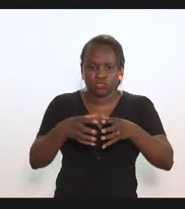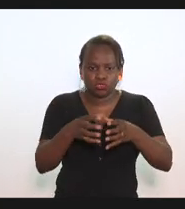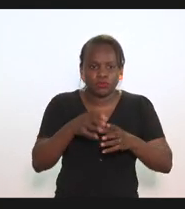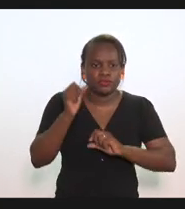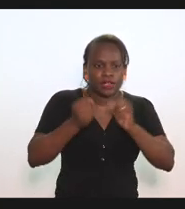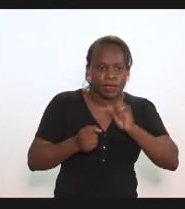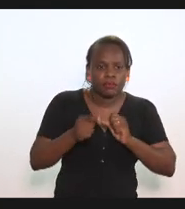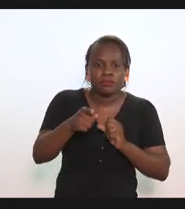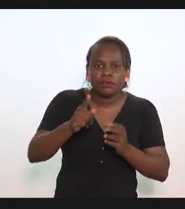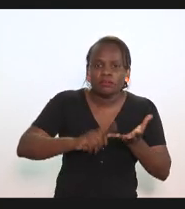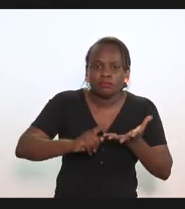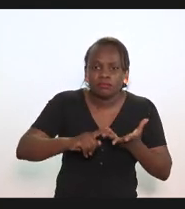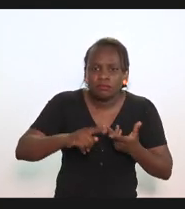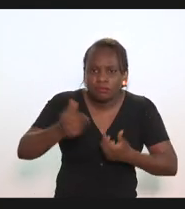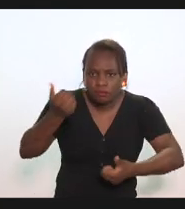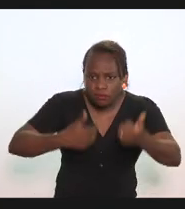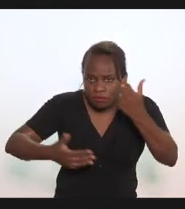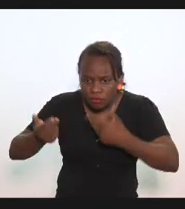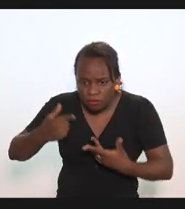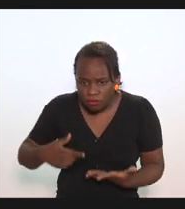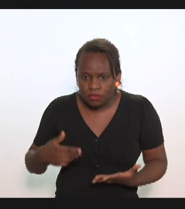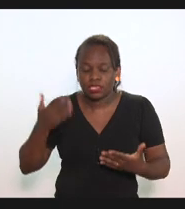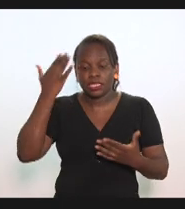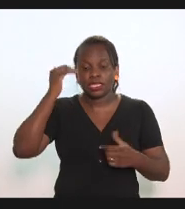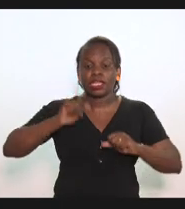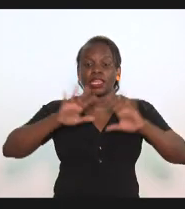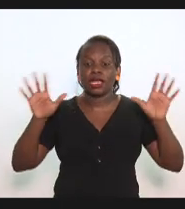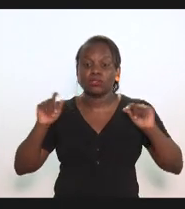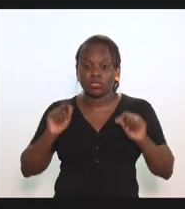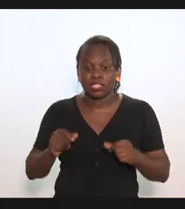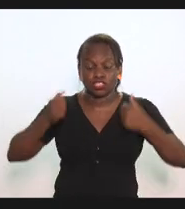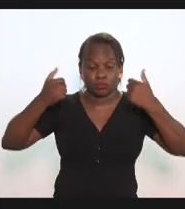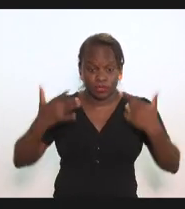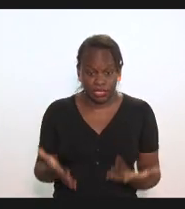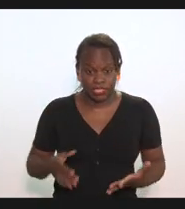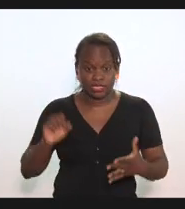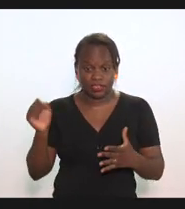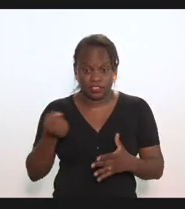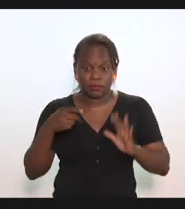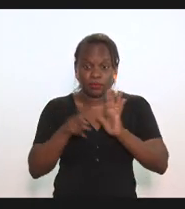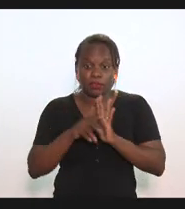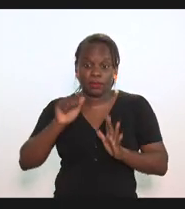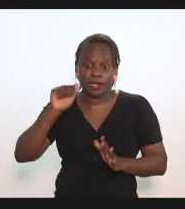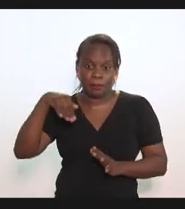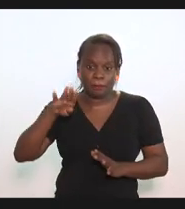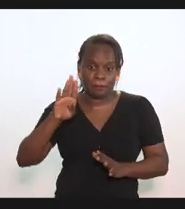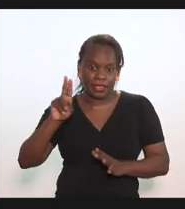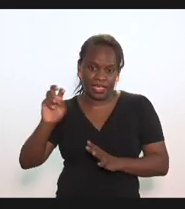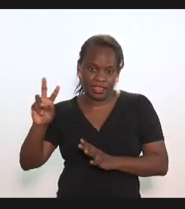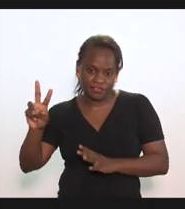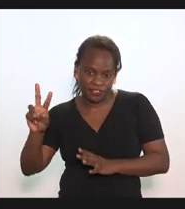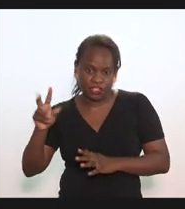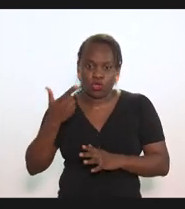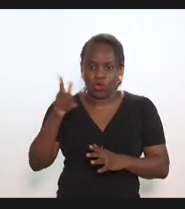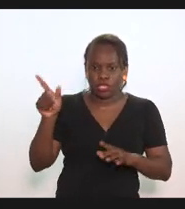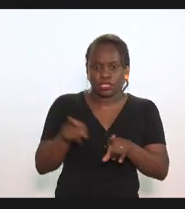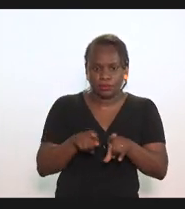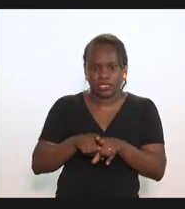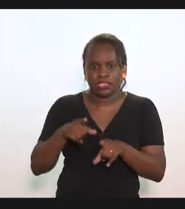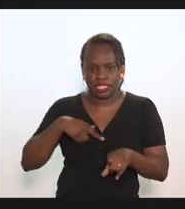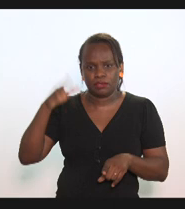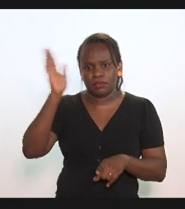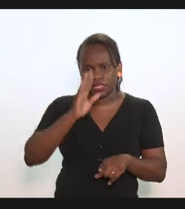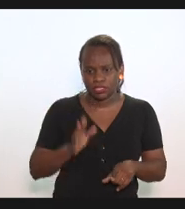produtiva e deixo claro que quando nós falamos de uma cervejaria do porte da Ambev e outras poucas que existem no